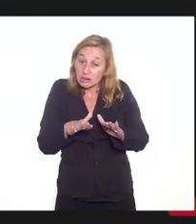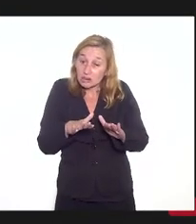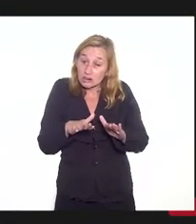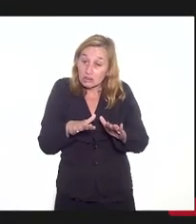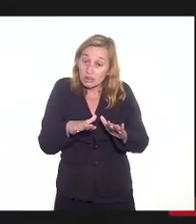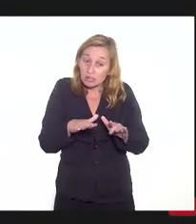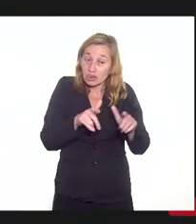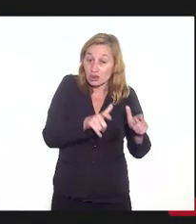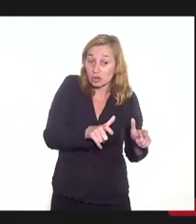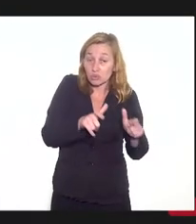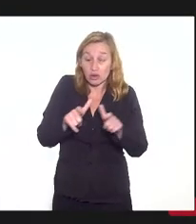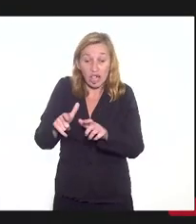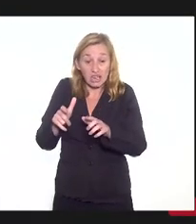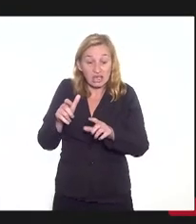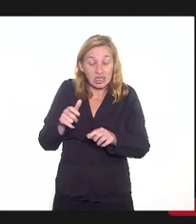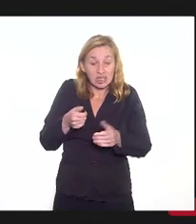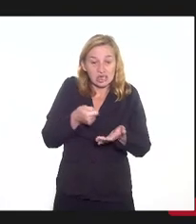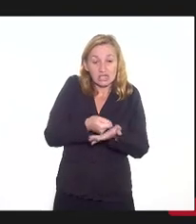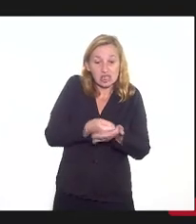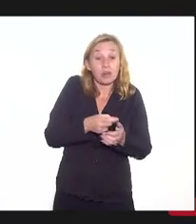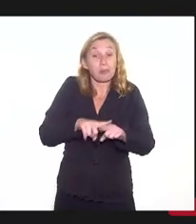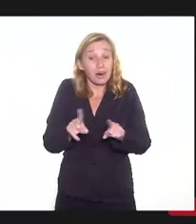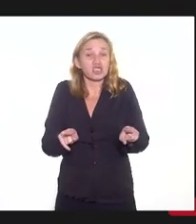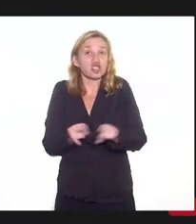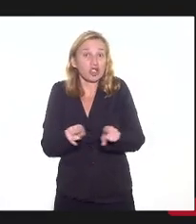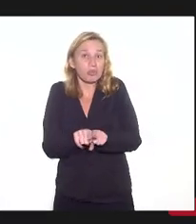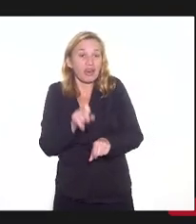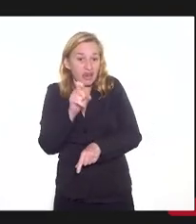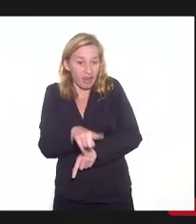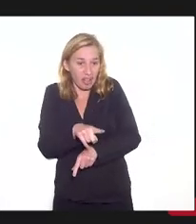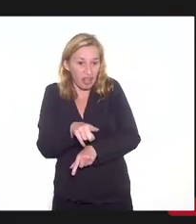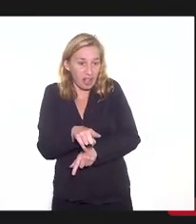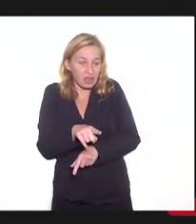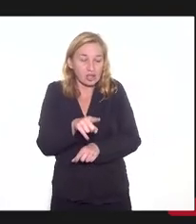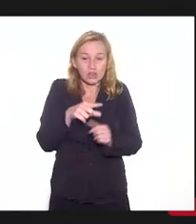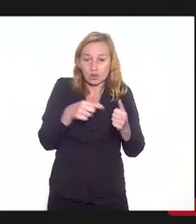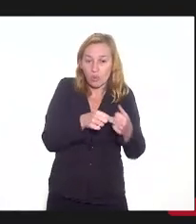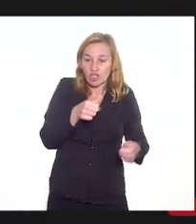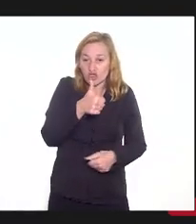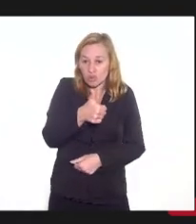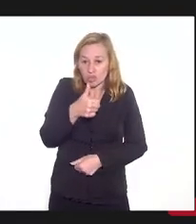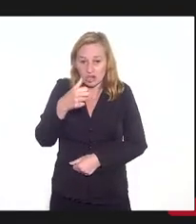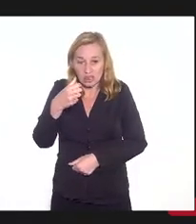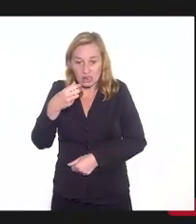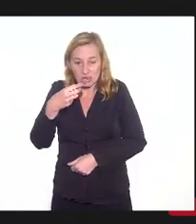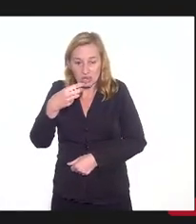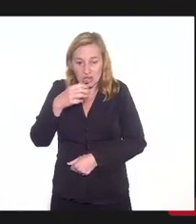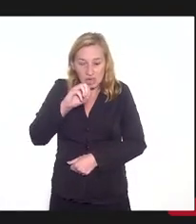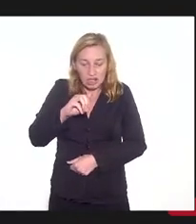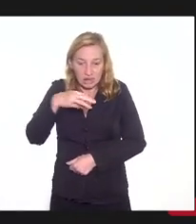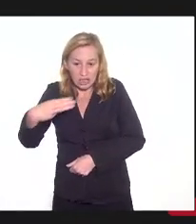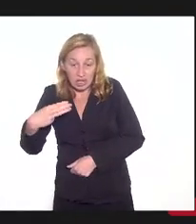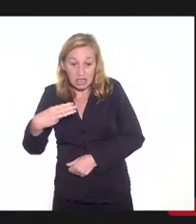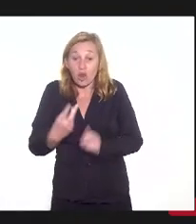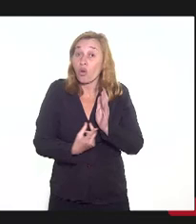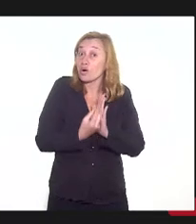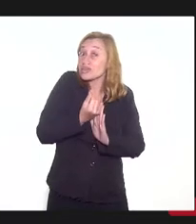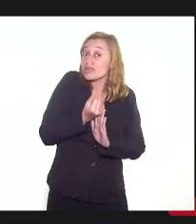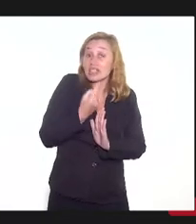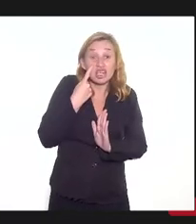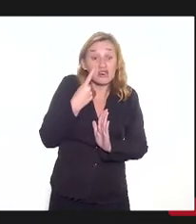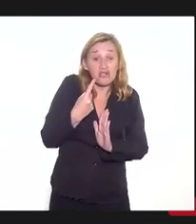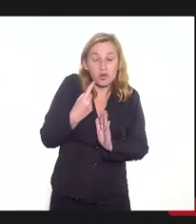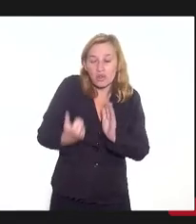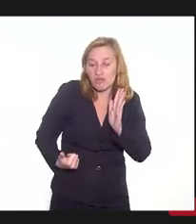de exigência, mas ela também é, na DCT, no artigo 113, orçamentária. você tem que ver o que vai